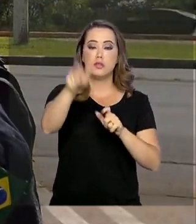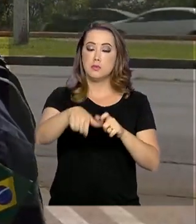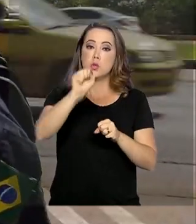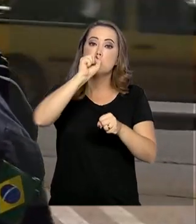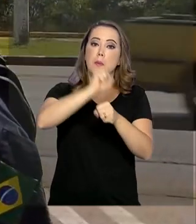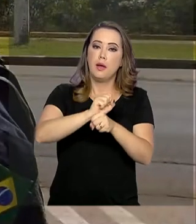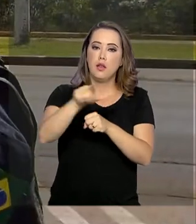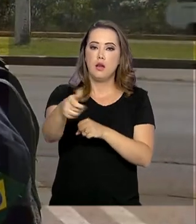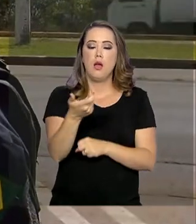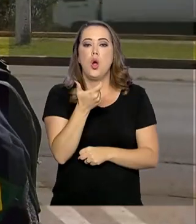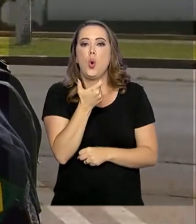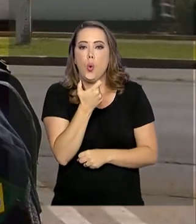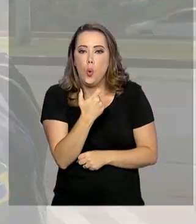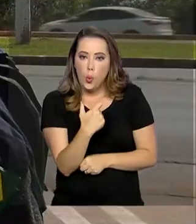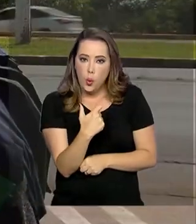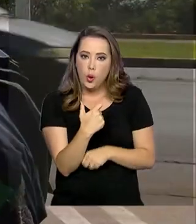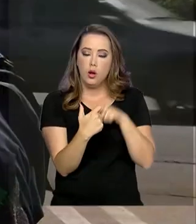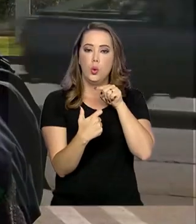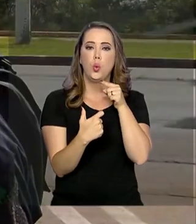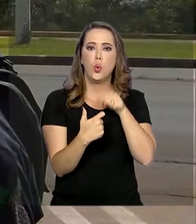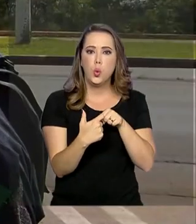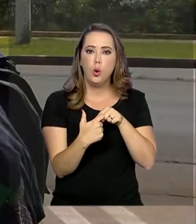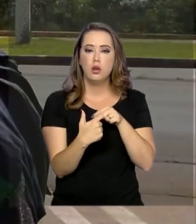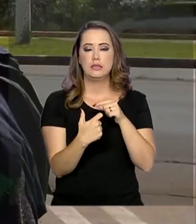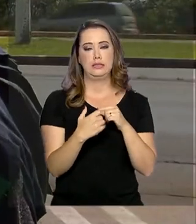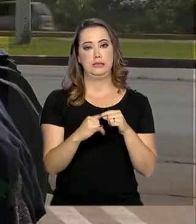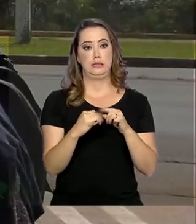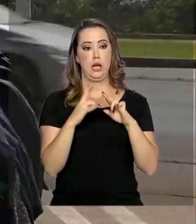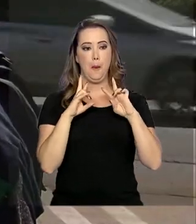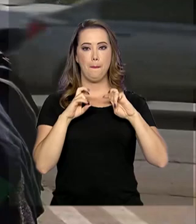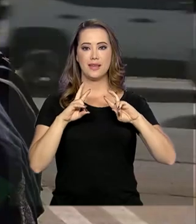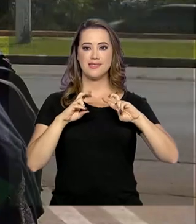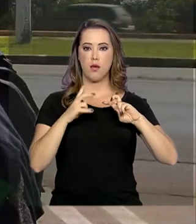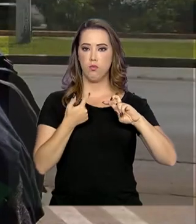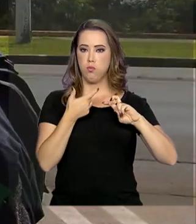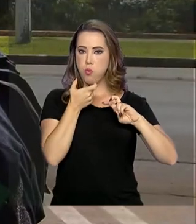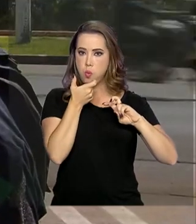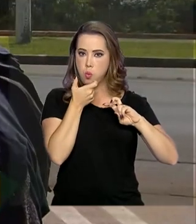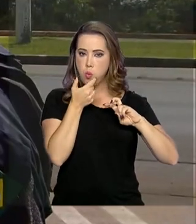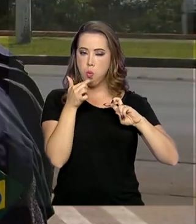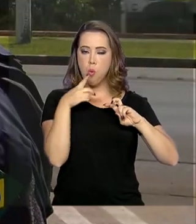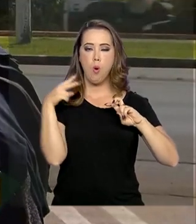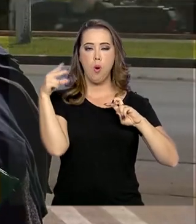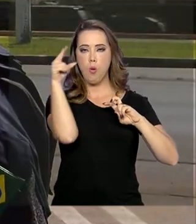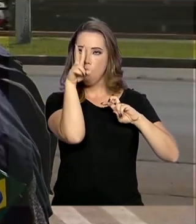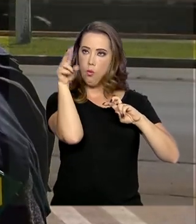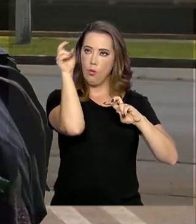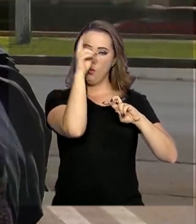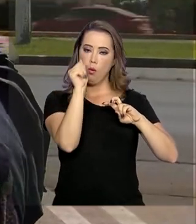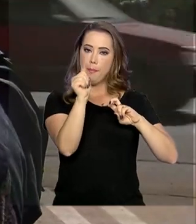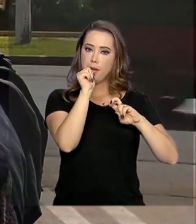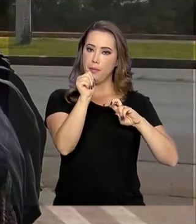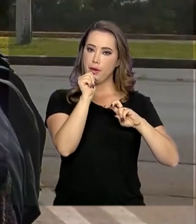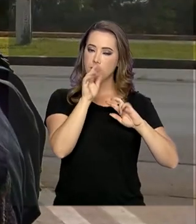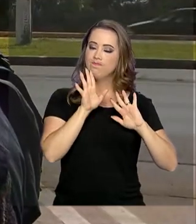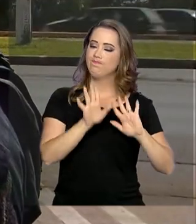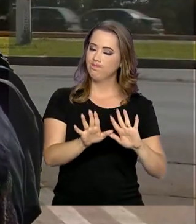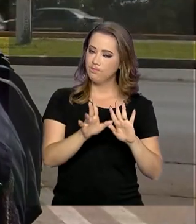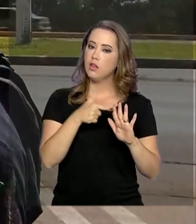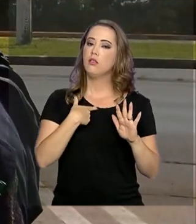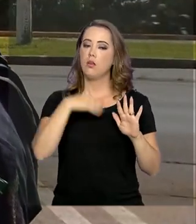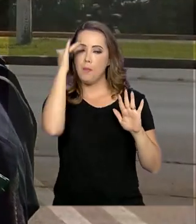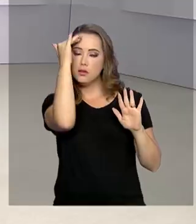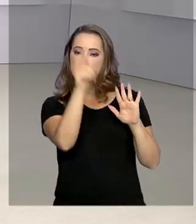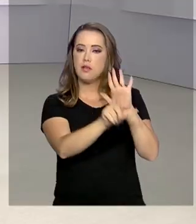abordados a realizar o teste do bafômetro. Se for constatado que ingeriu bebida alcoólica, as penalidades serão